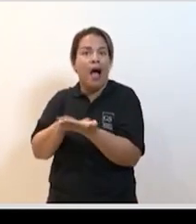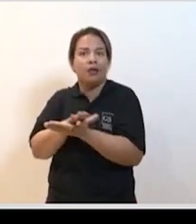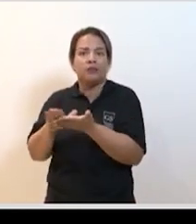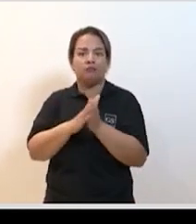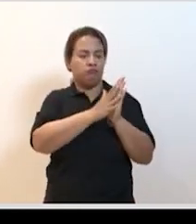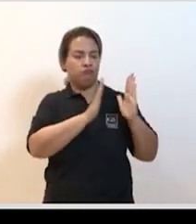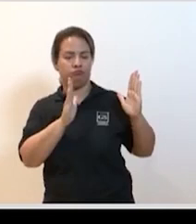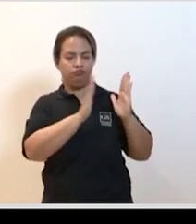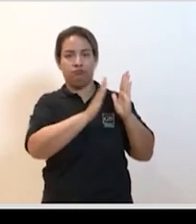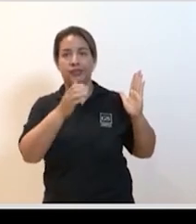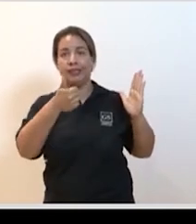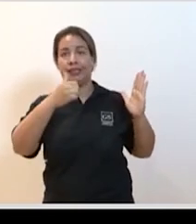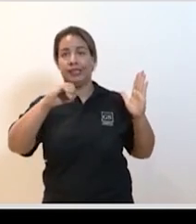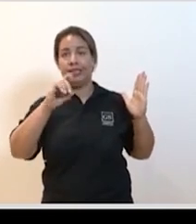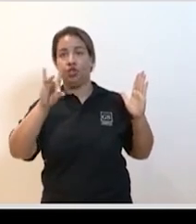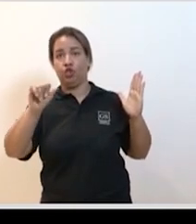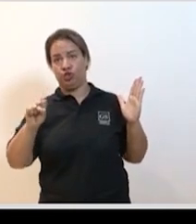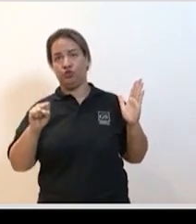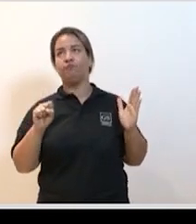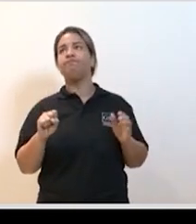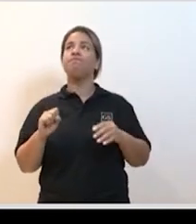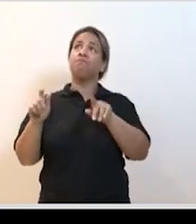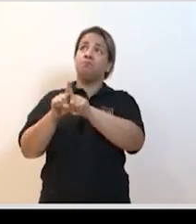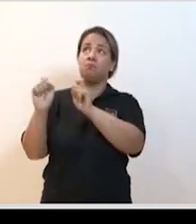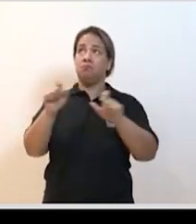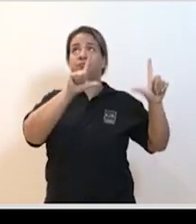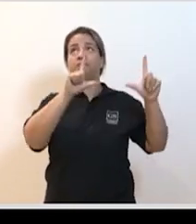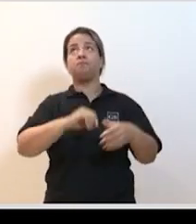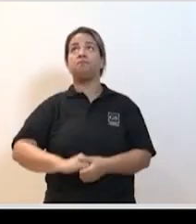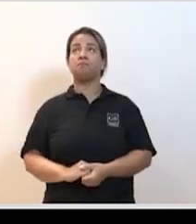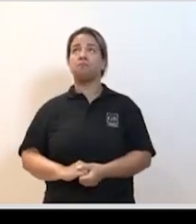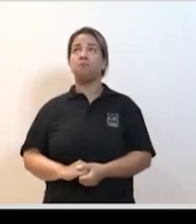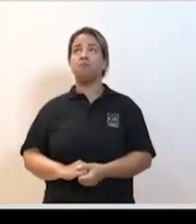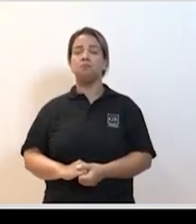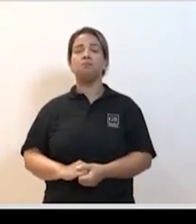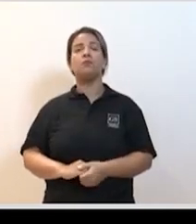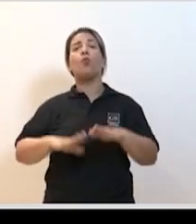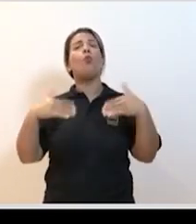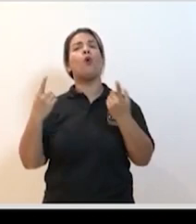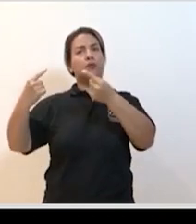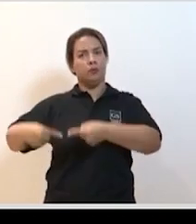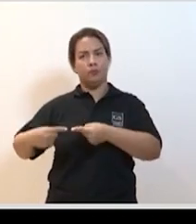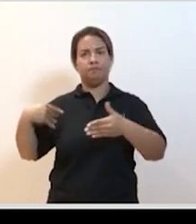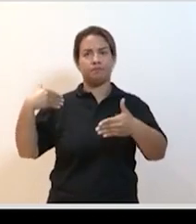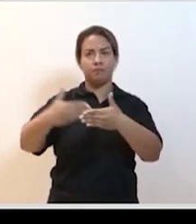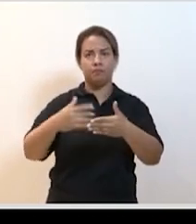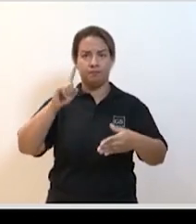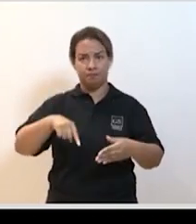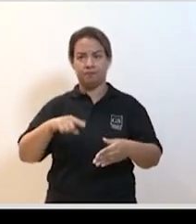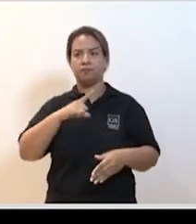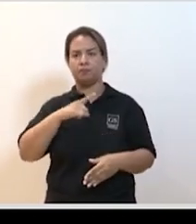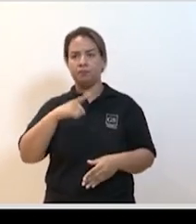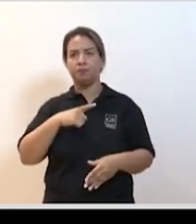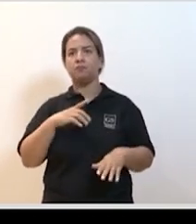a gente está vivendo agora essa situação pode passar o próximo por favor quais são os desafios que a gente tem atualmente em relação a isso